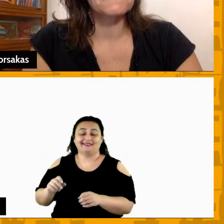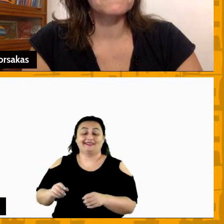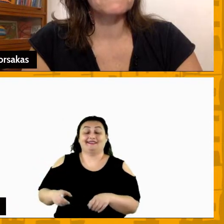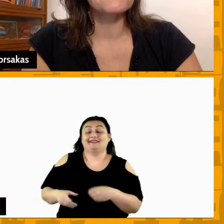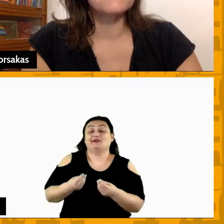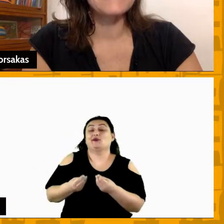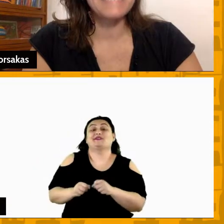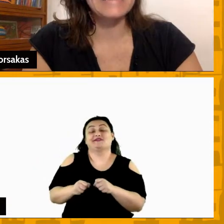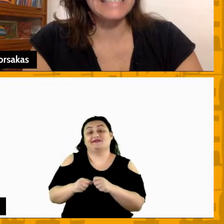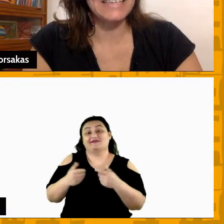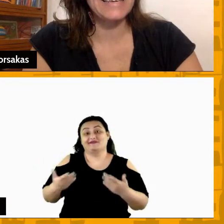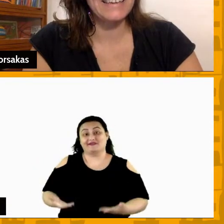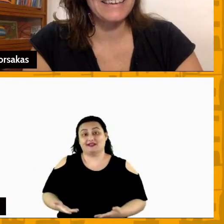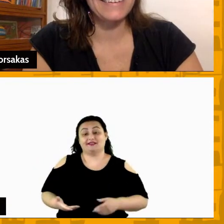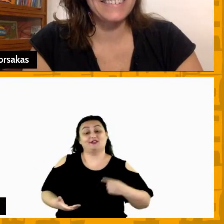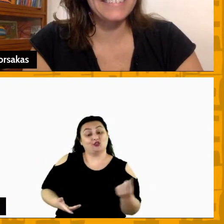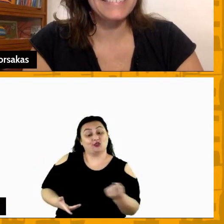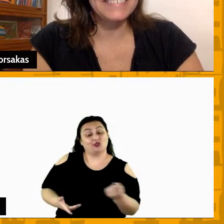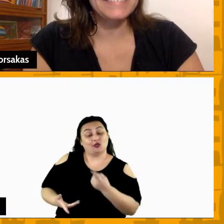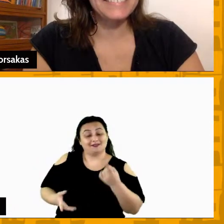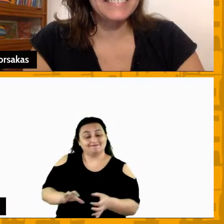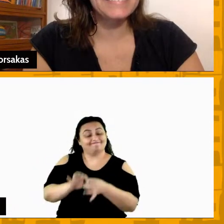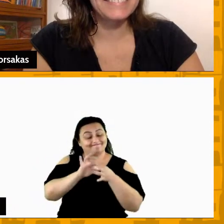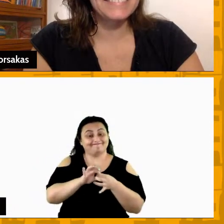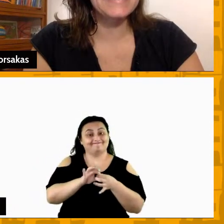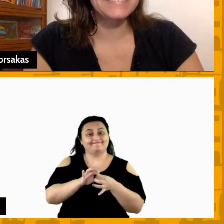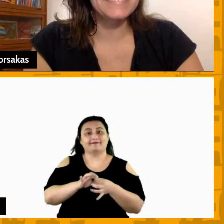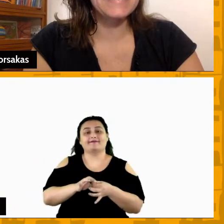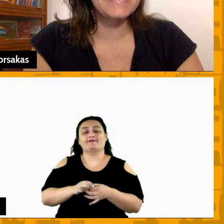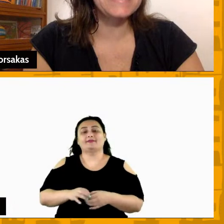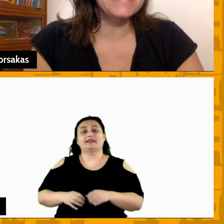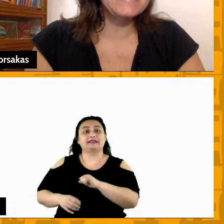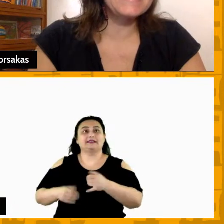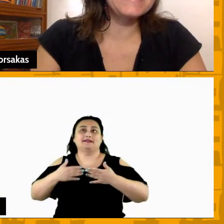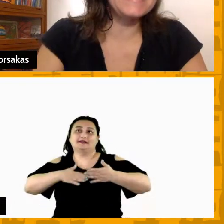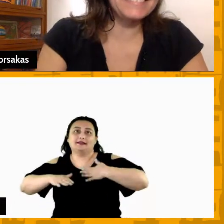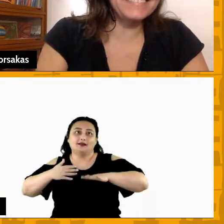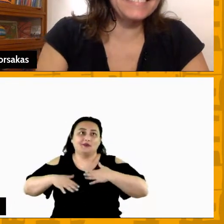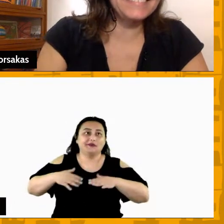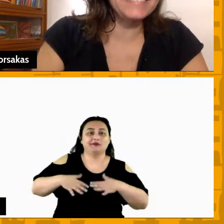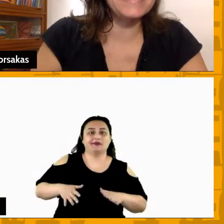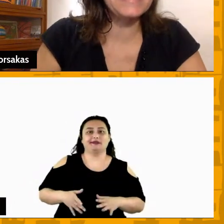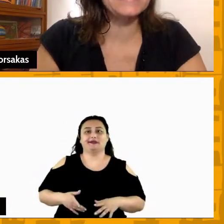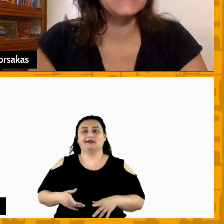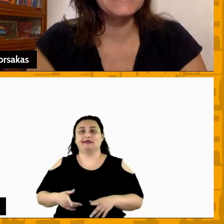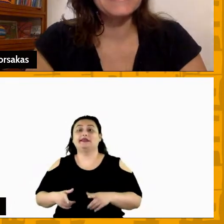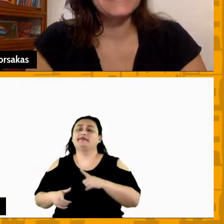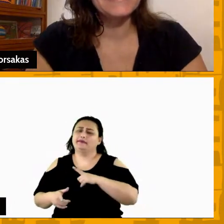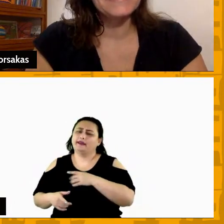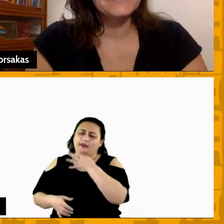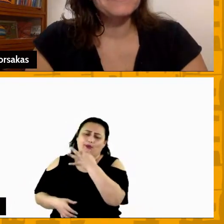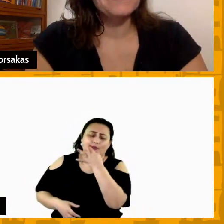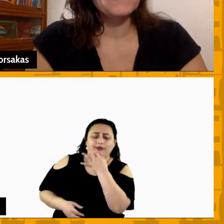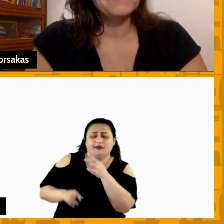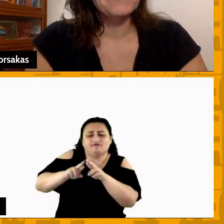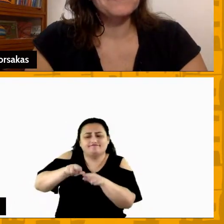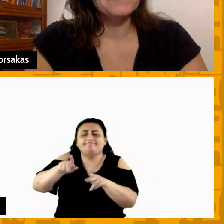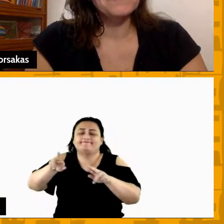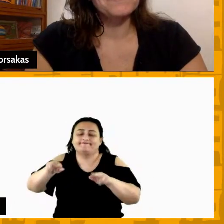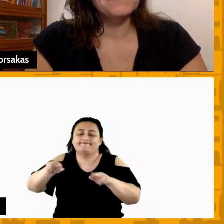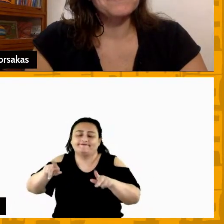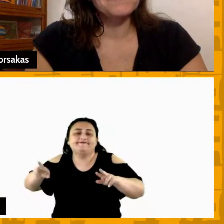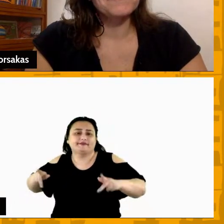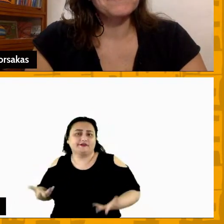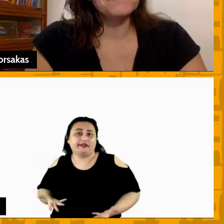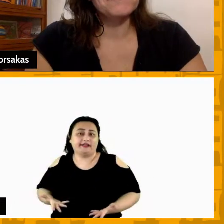o pau às vezes Paulo internamente uma reunião não é tranquila às vezes tem divergências de opiniões e às